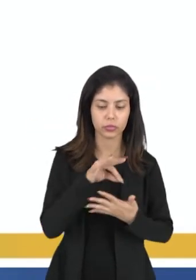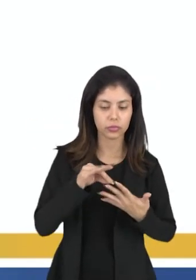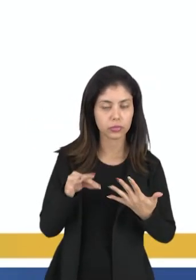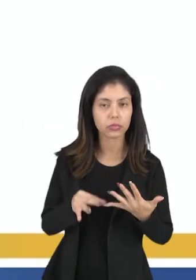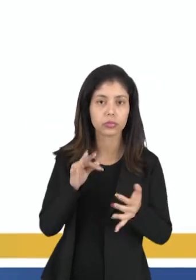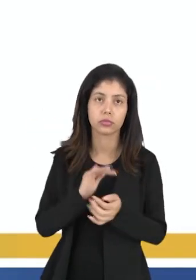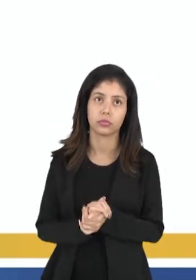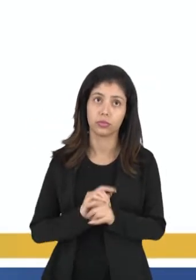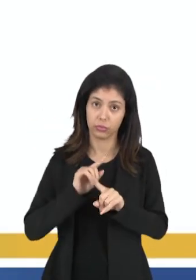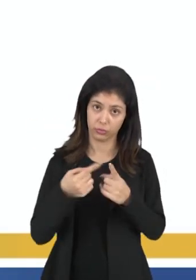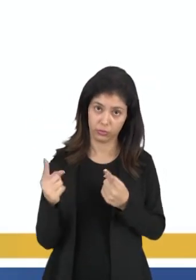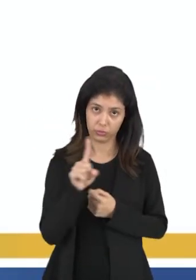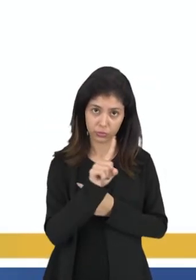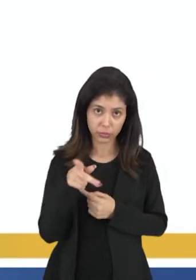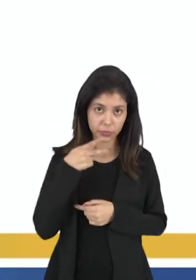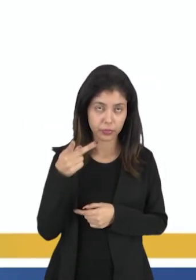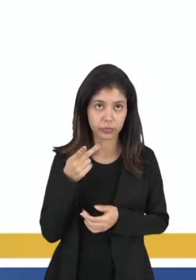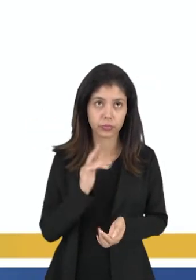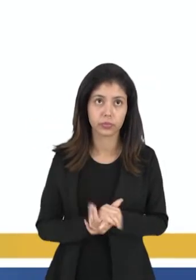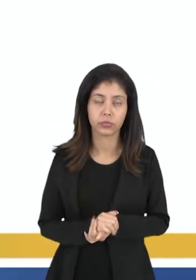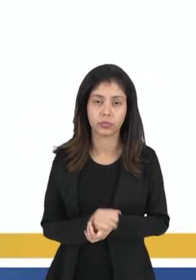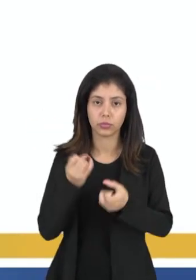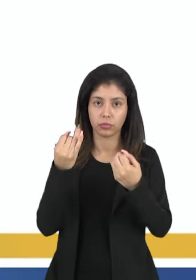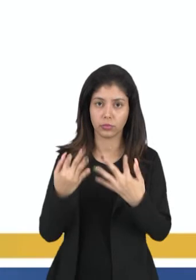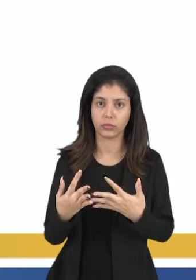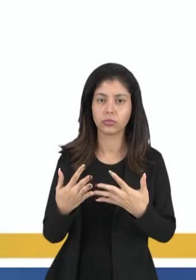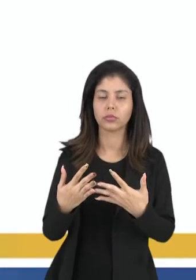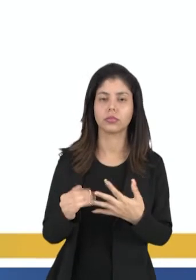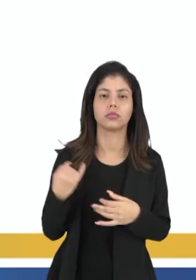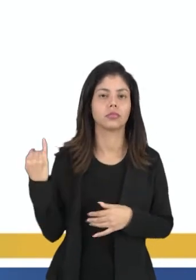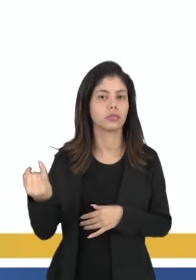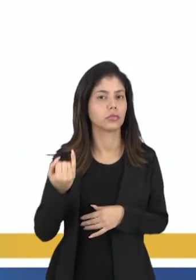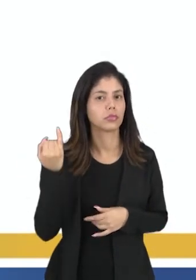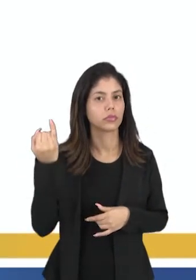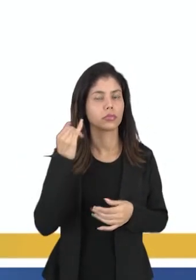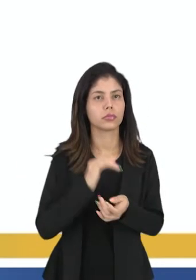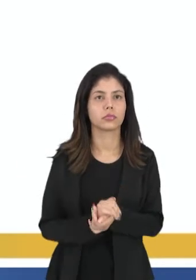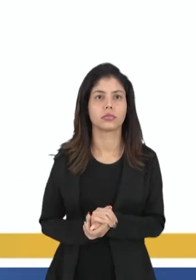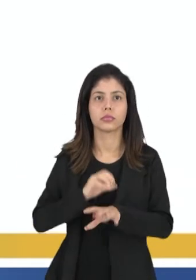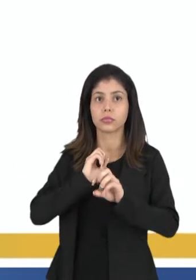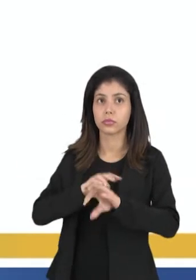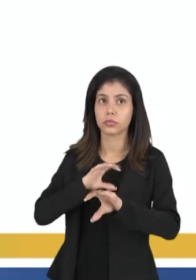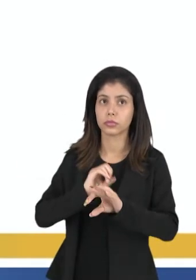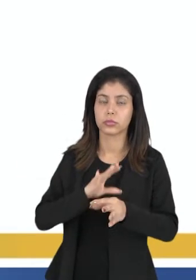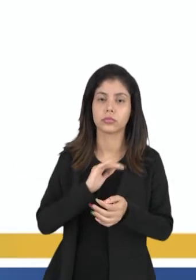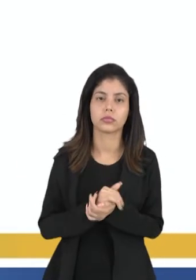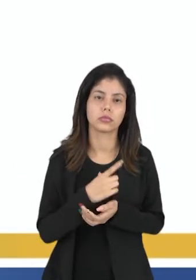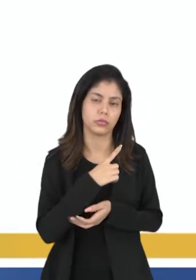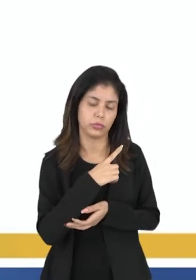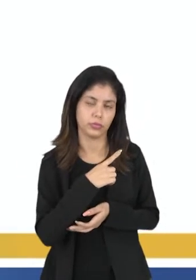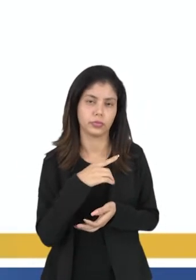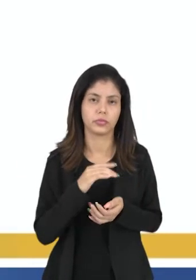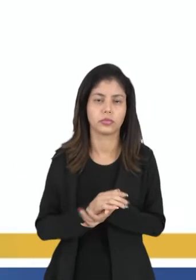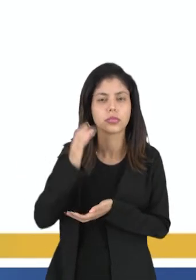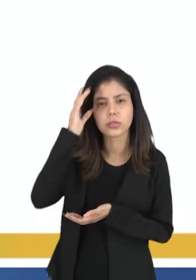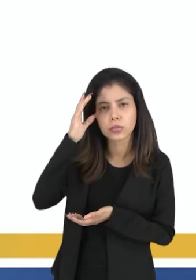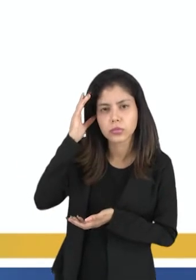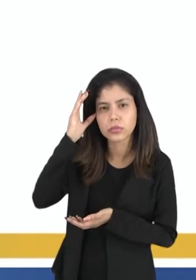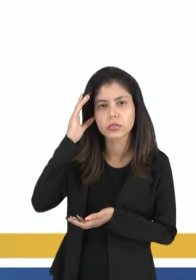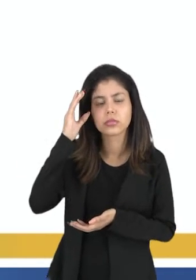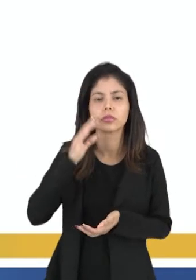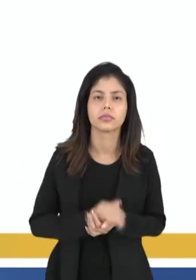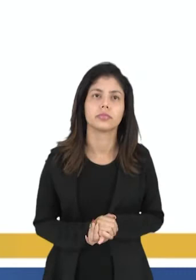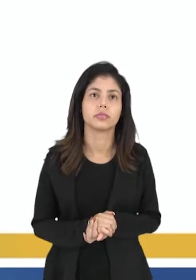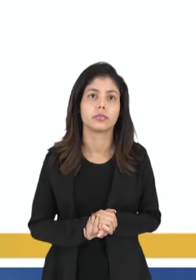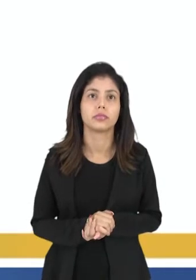mas não estamos falando, dizendo que há importância da educação para promover essa consciência,